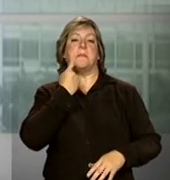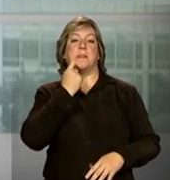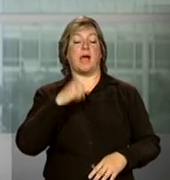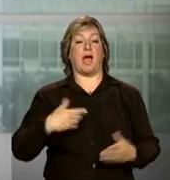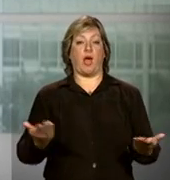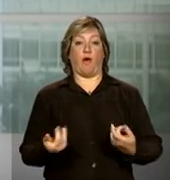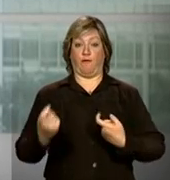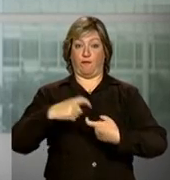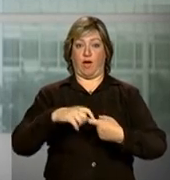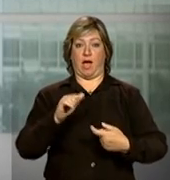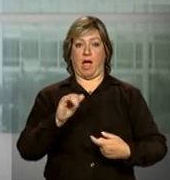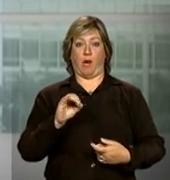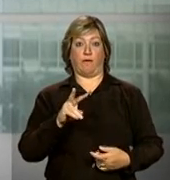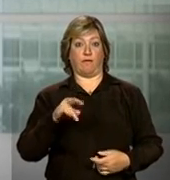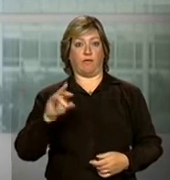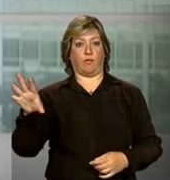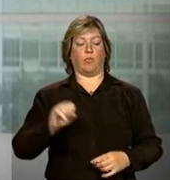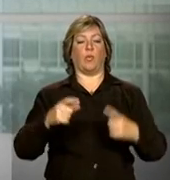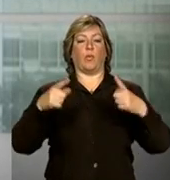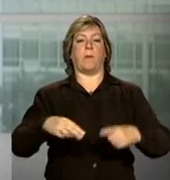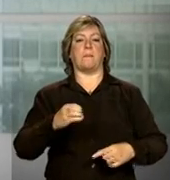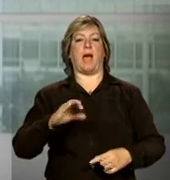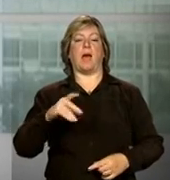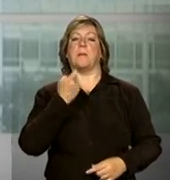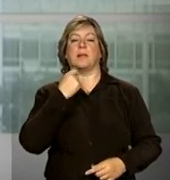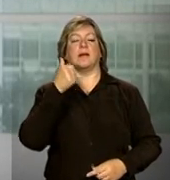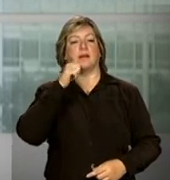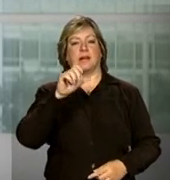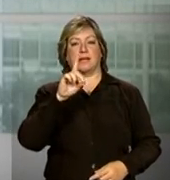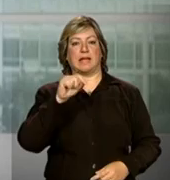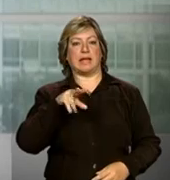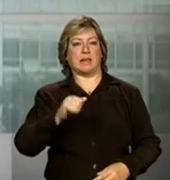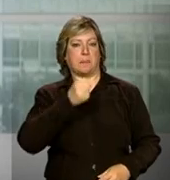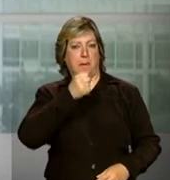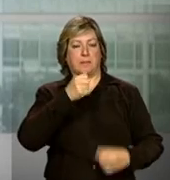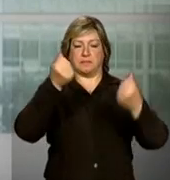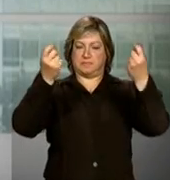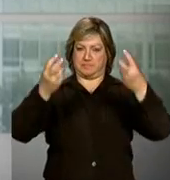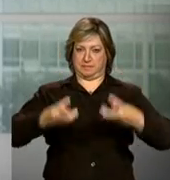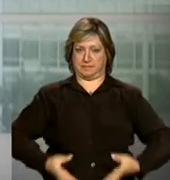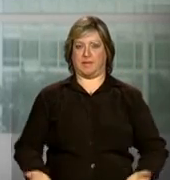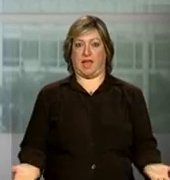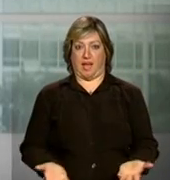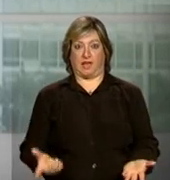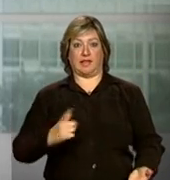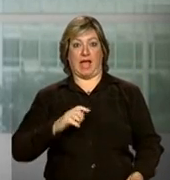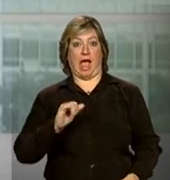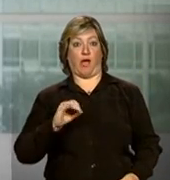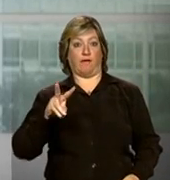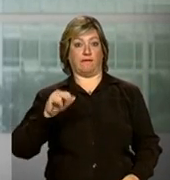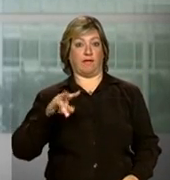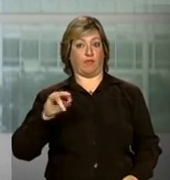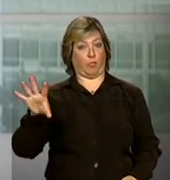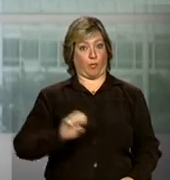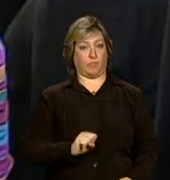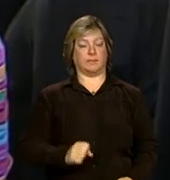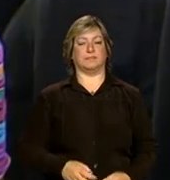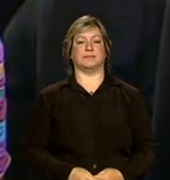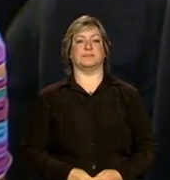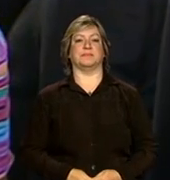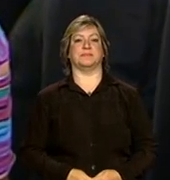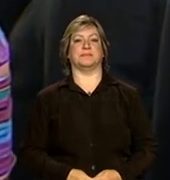Vamos voltar ao vivo ao mercado do peixe. A repórter Daniela Almeida tem as informações ao vivo. Daniela?